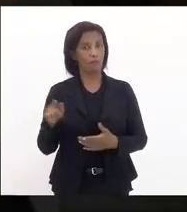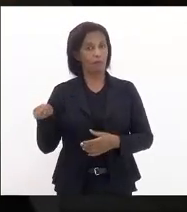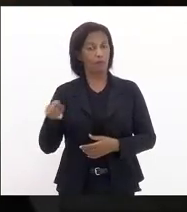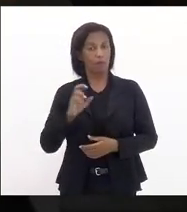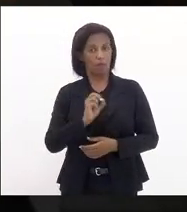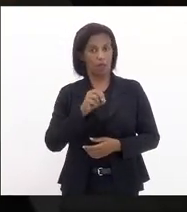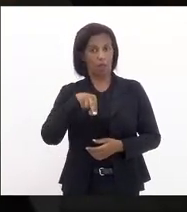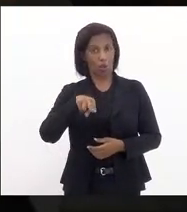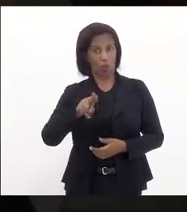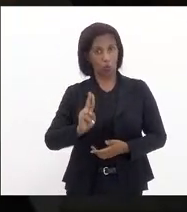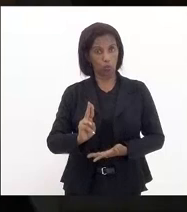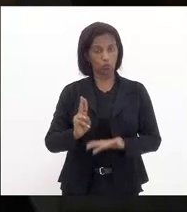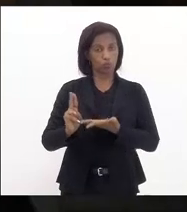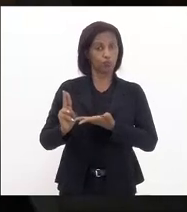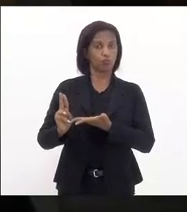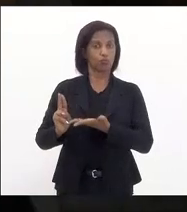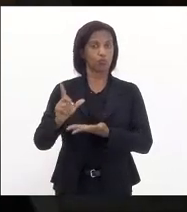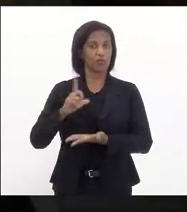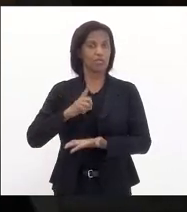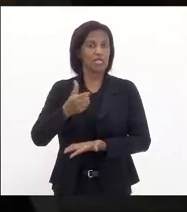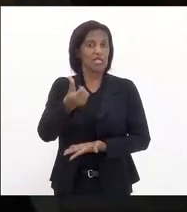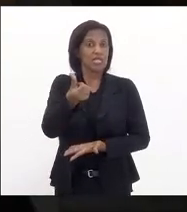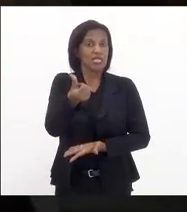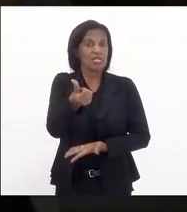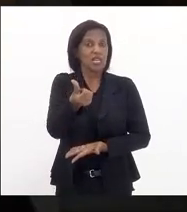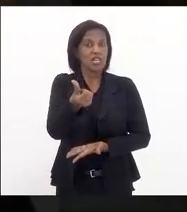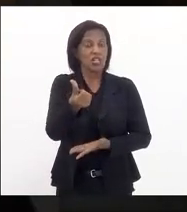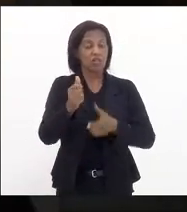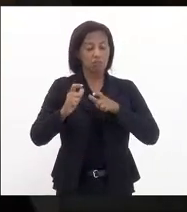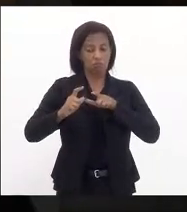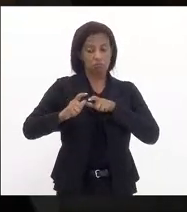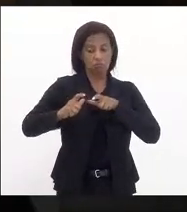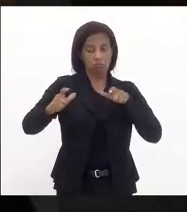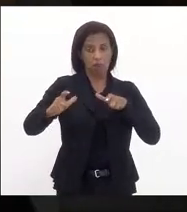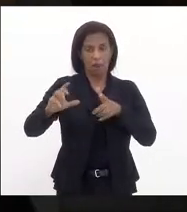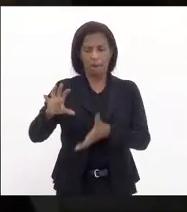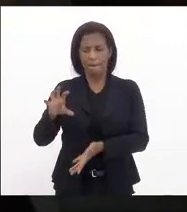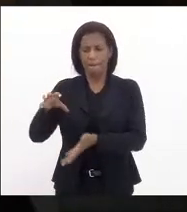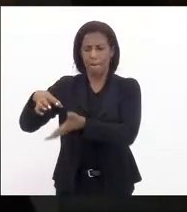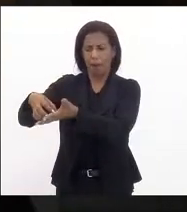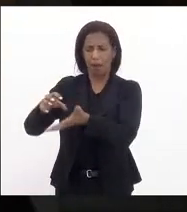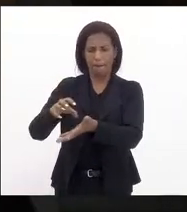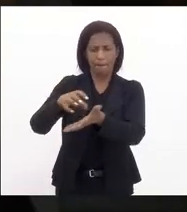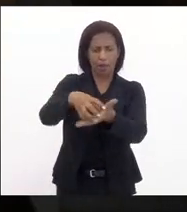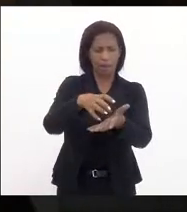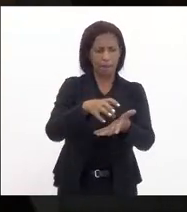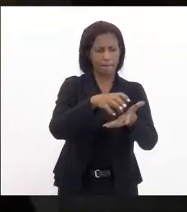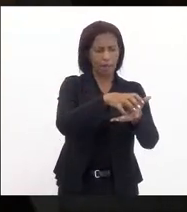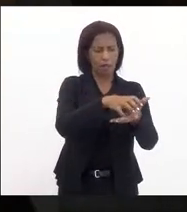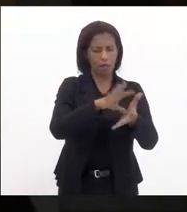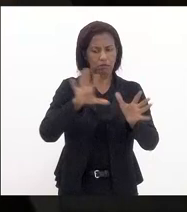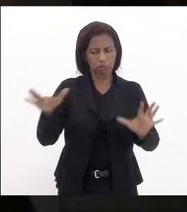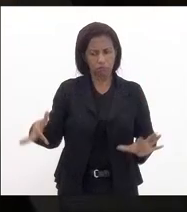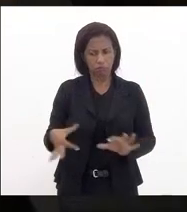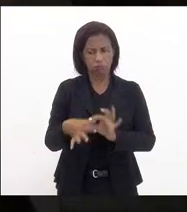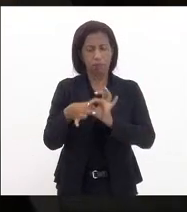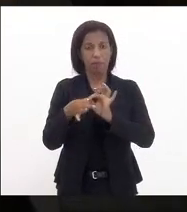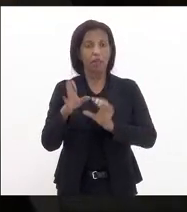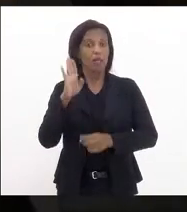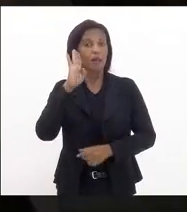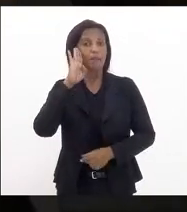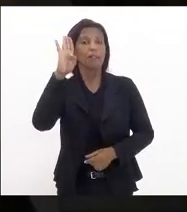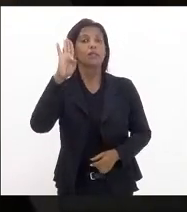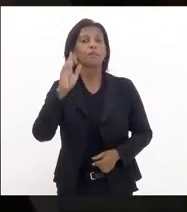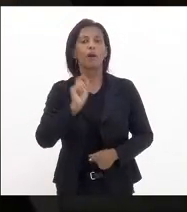tem seis grandes órgãos que a constituem e o principal deles é a